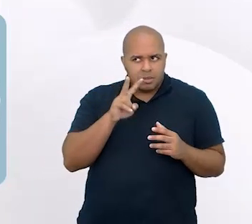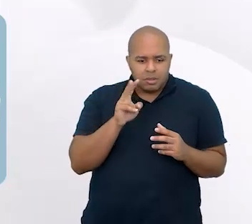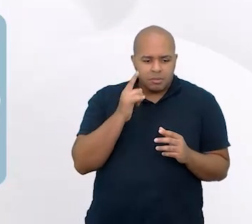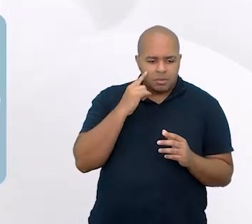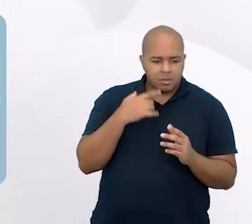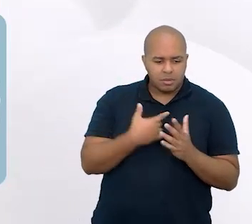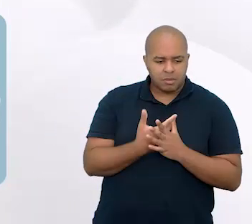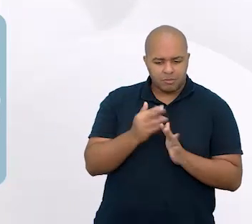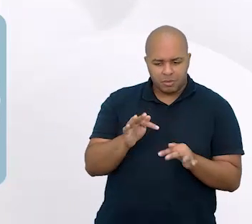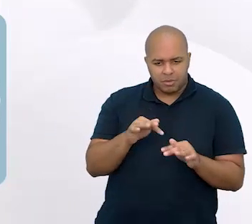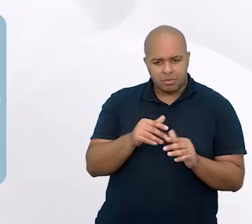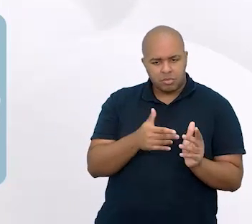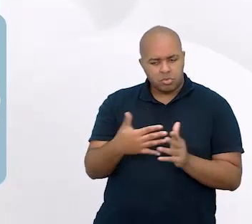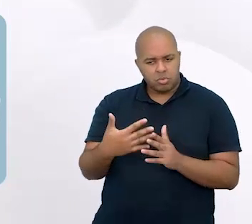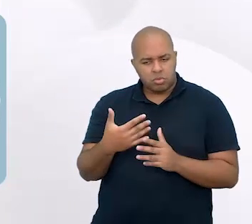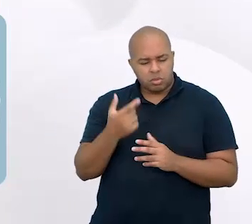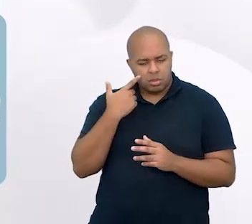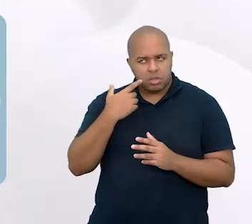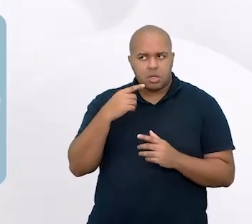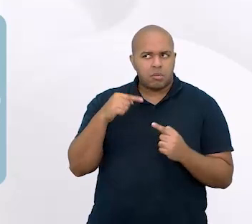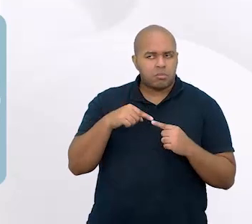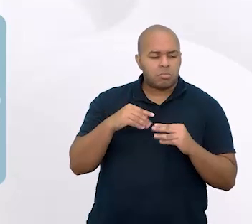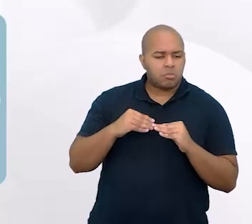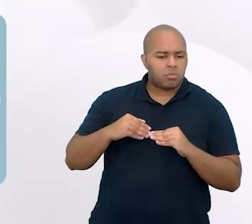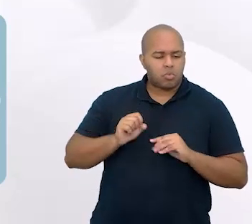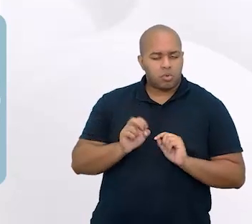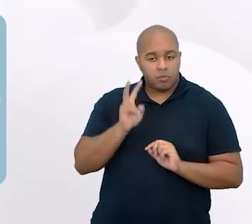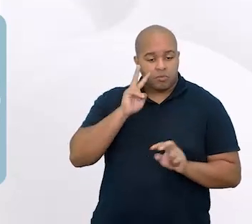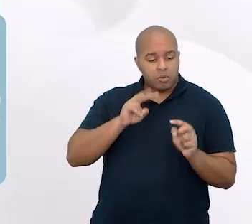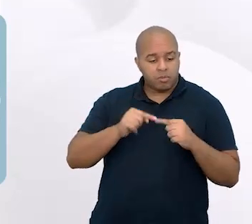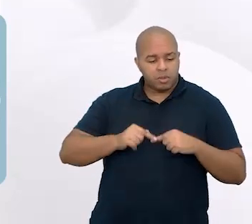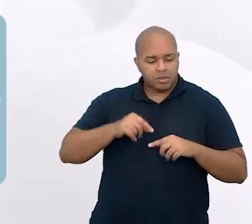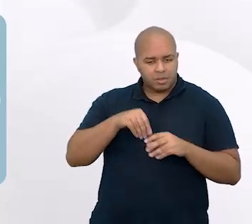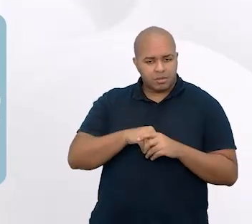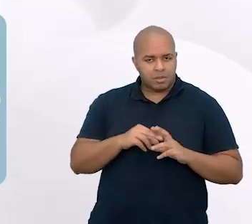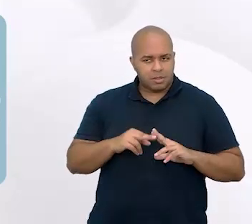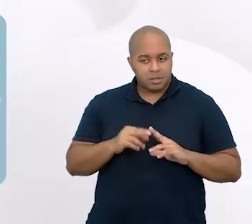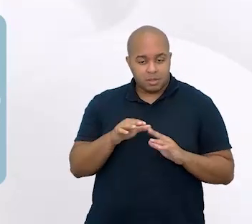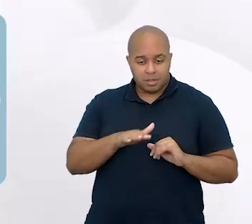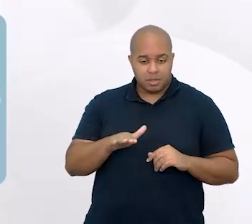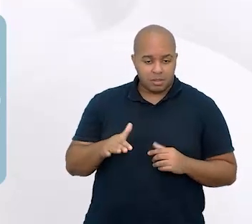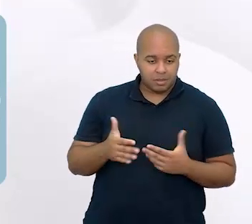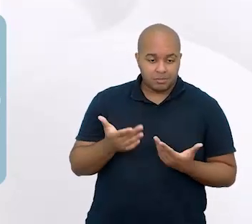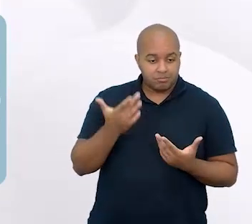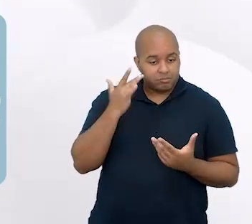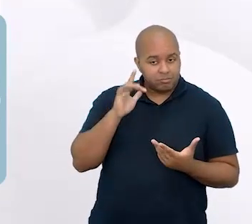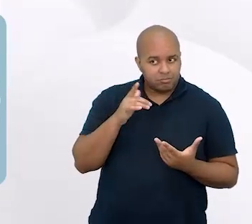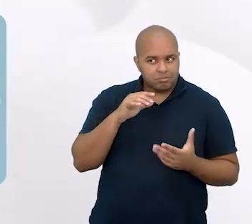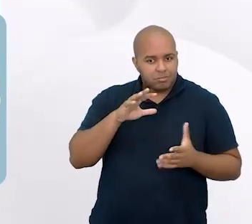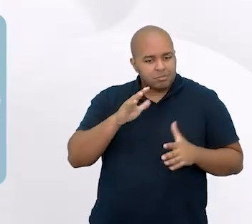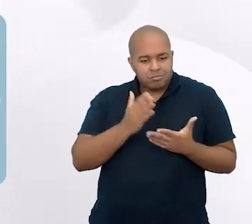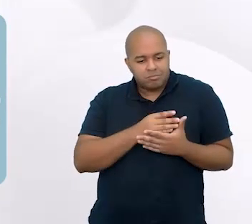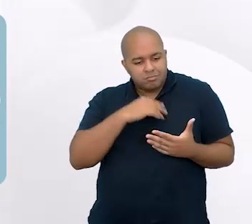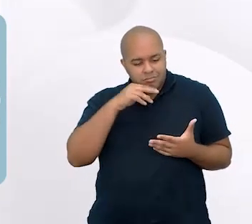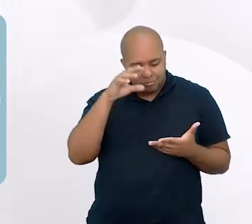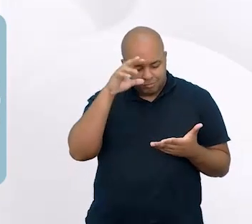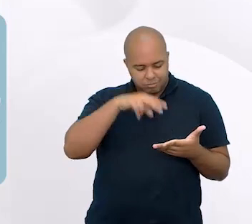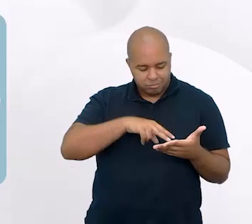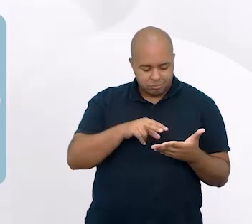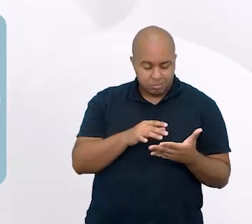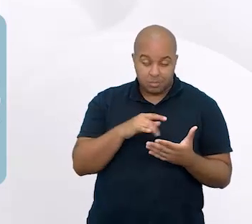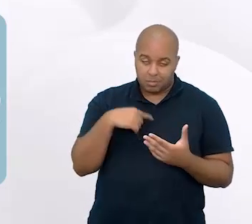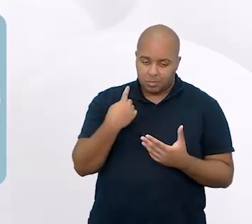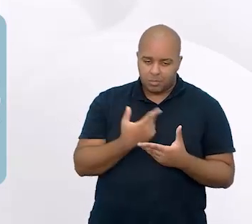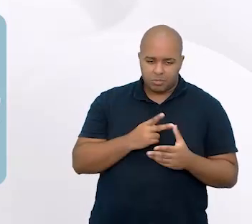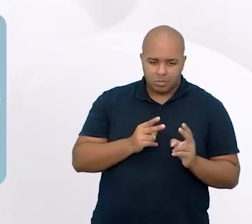No final desse período, o que se acordou? O que se viu na rede? As crianças não se alfabetizavam. Nós